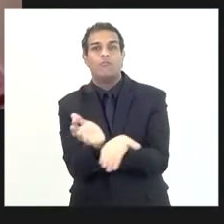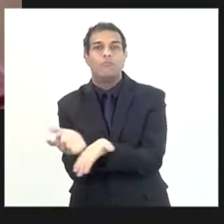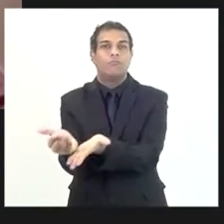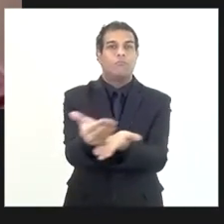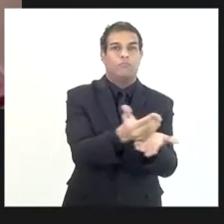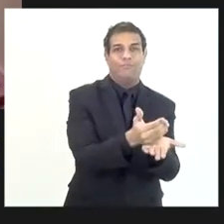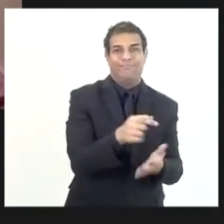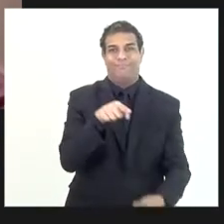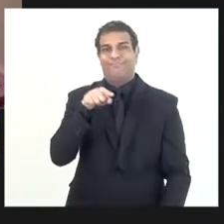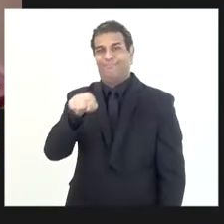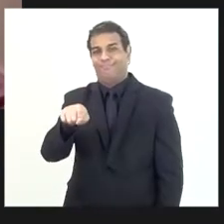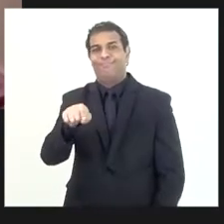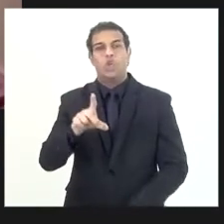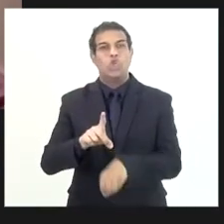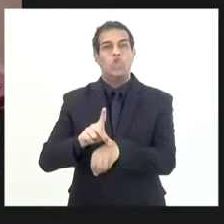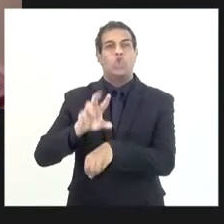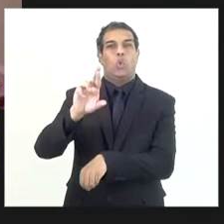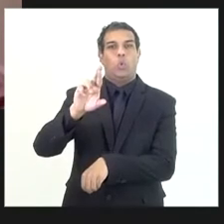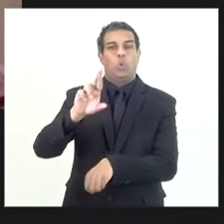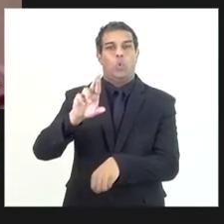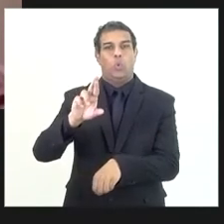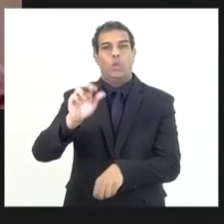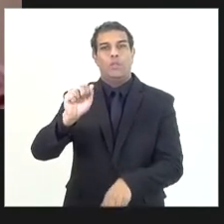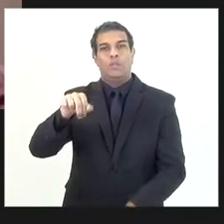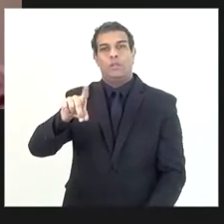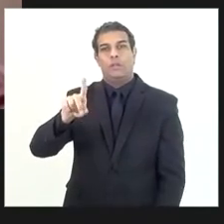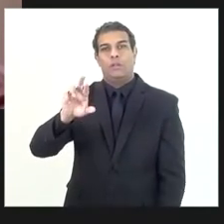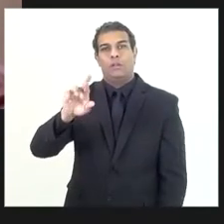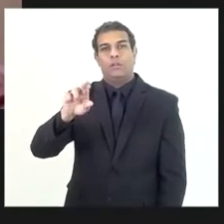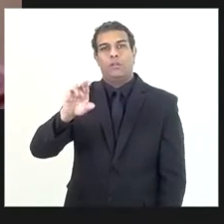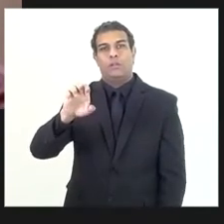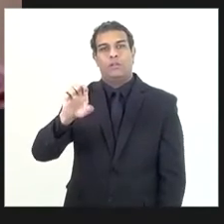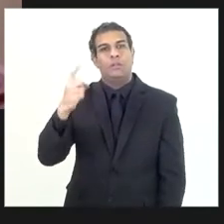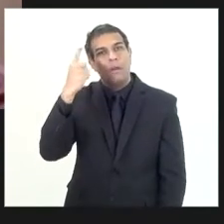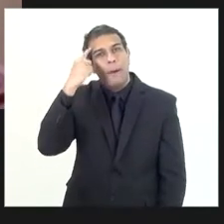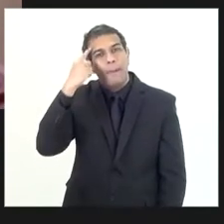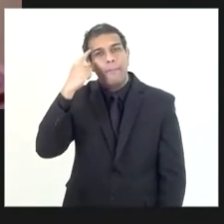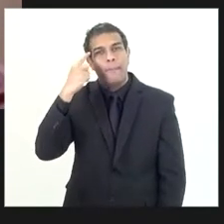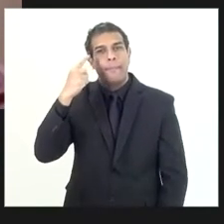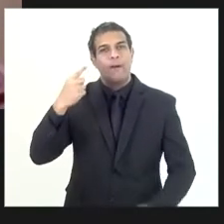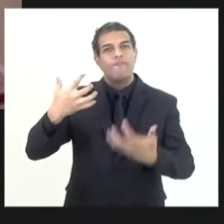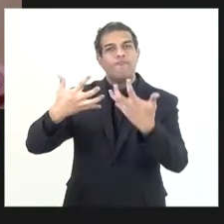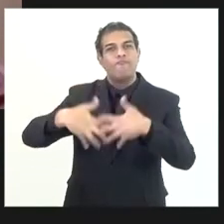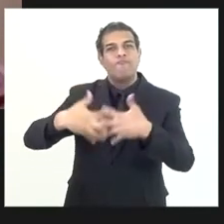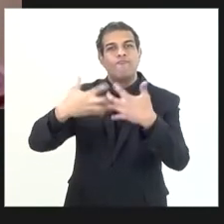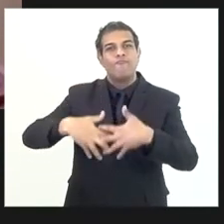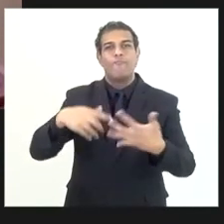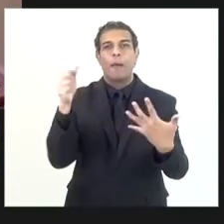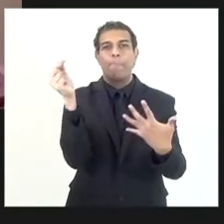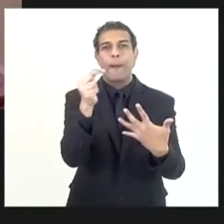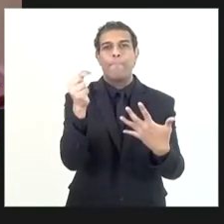que seja aprofundada algumas questões